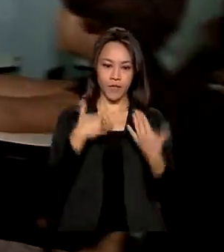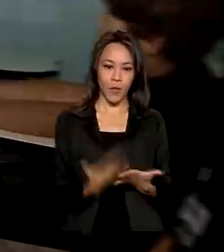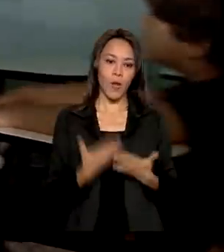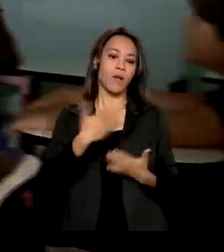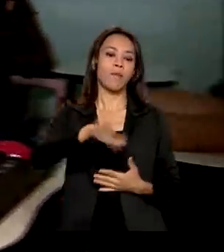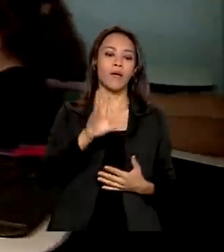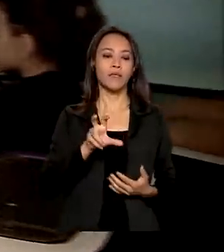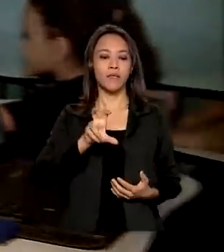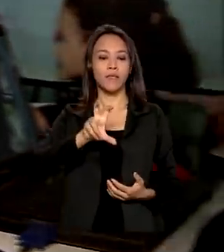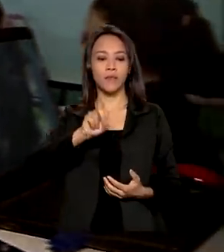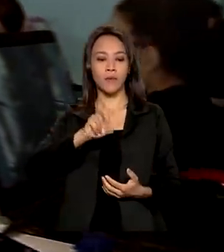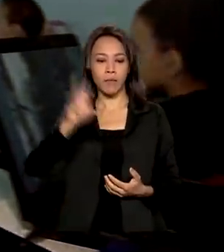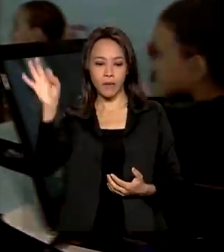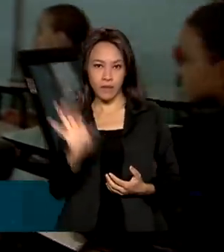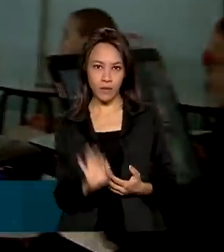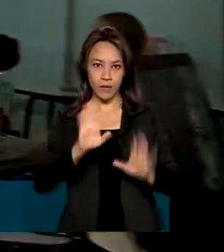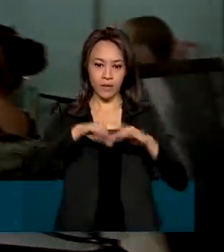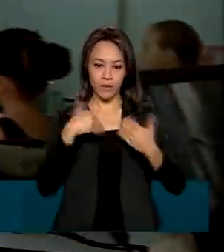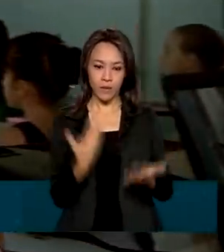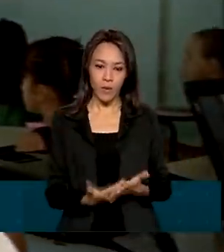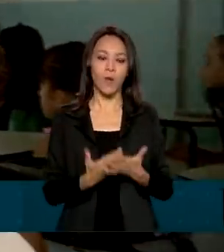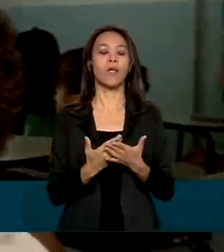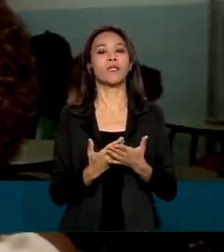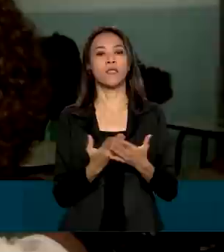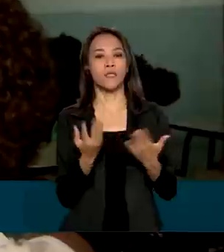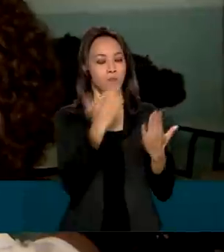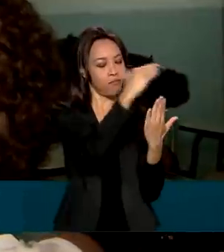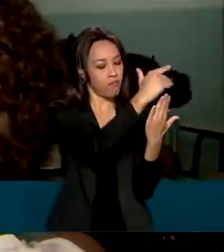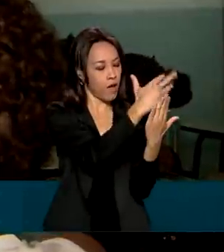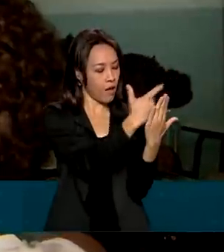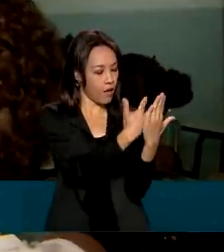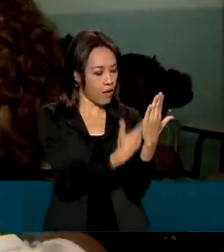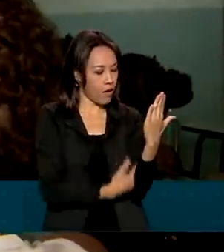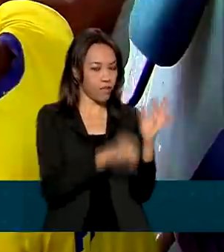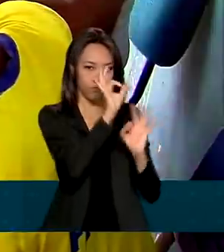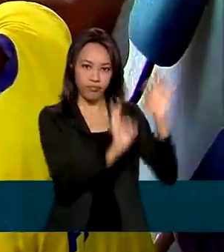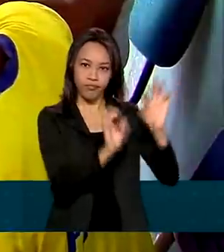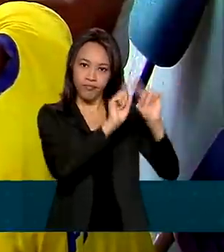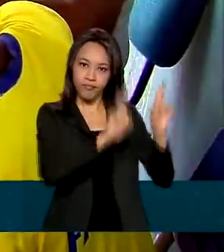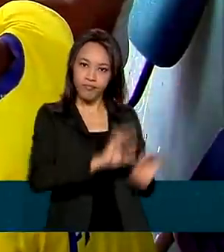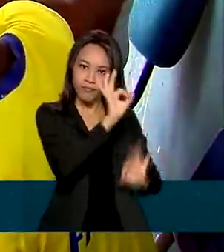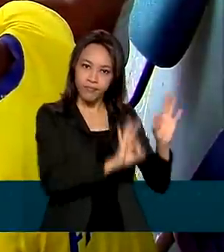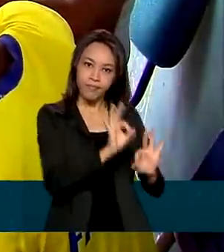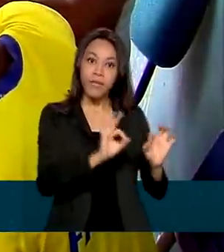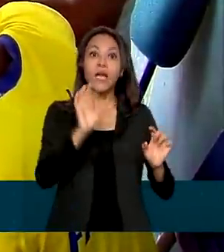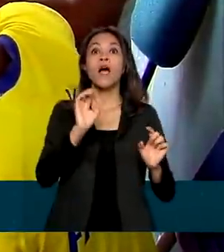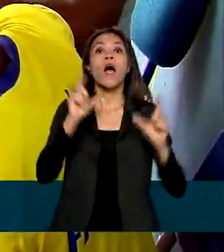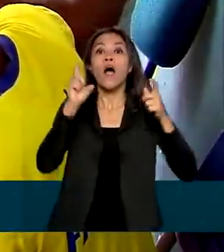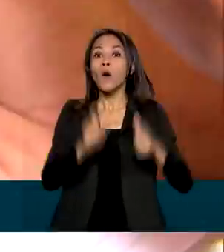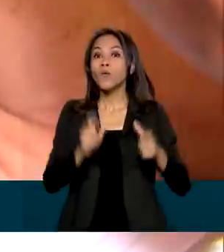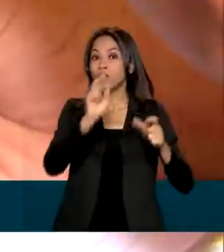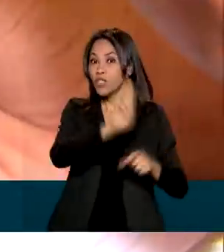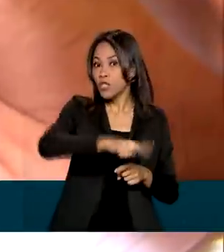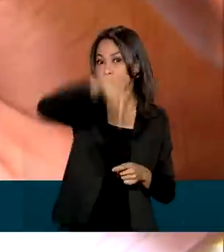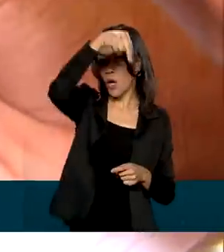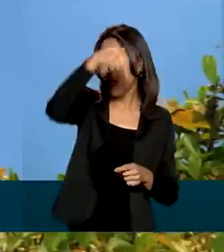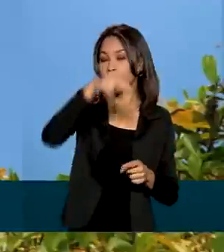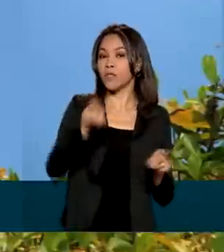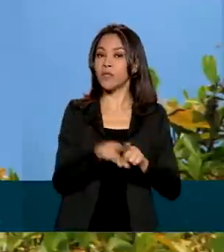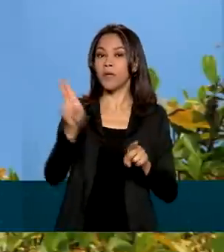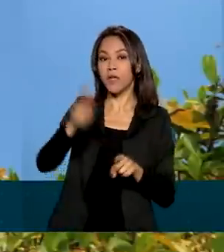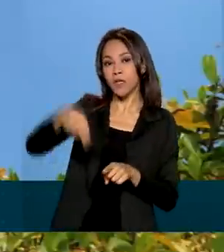50% das escolas previstas no projeto estão localizadas nas regiões norte e nordeste do país.